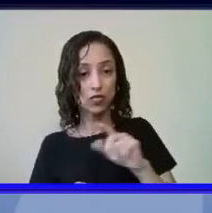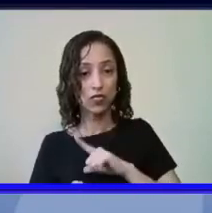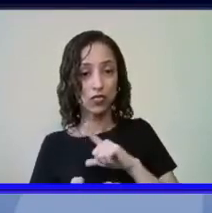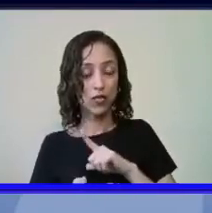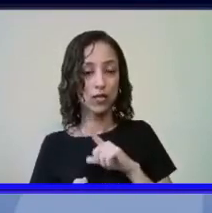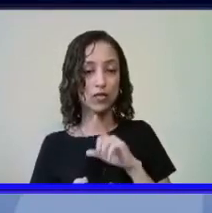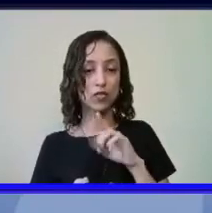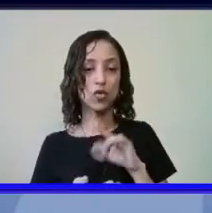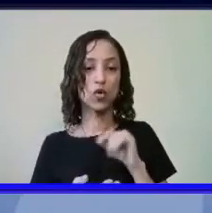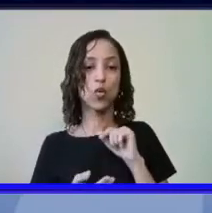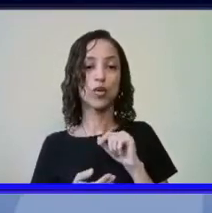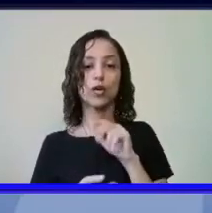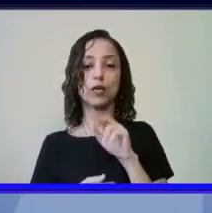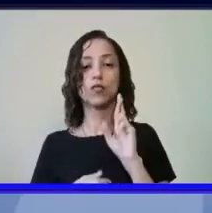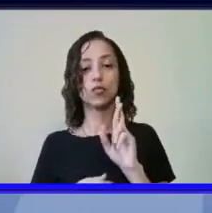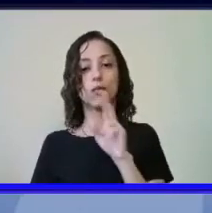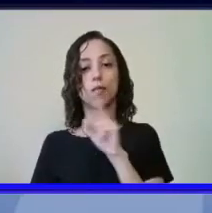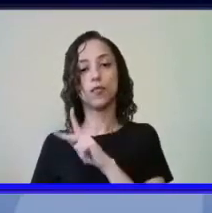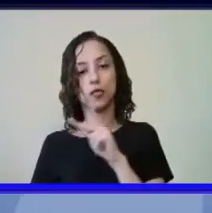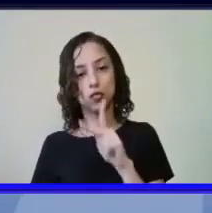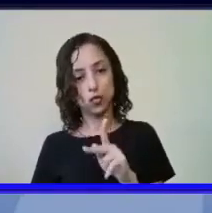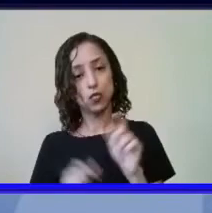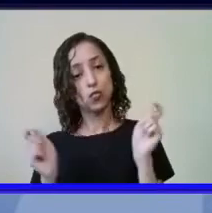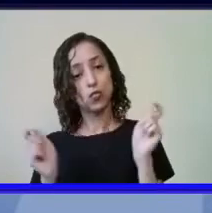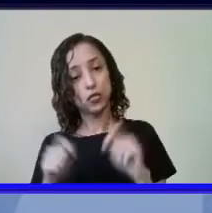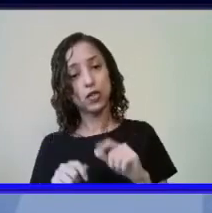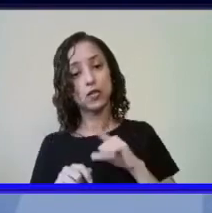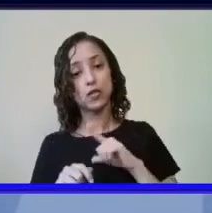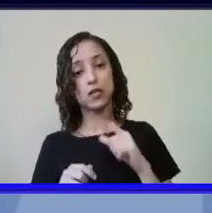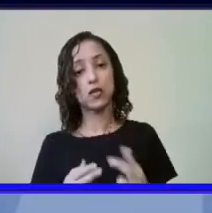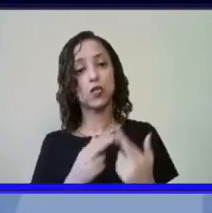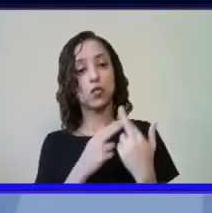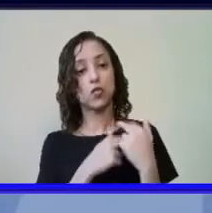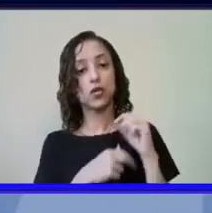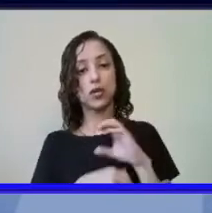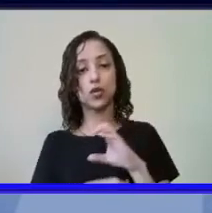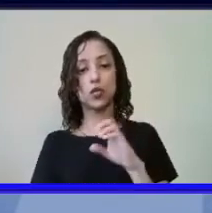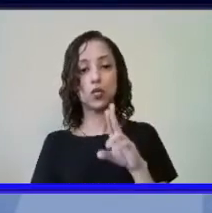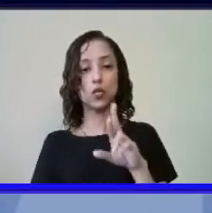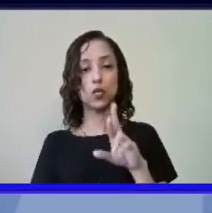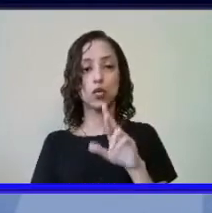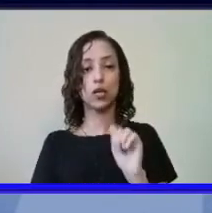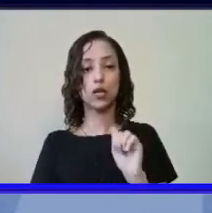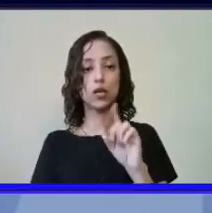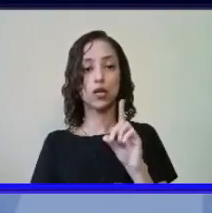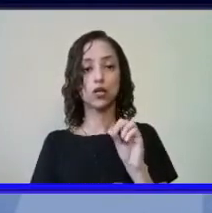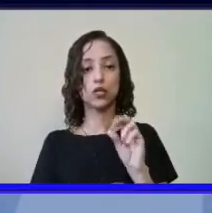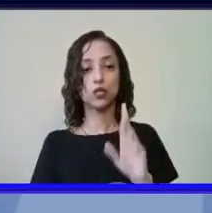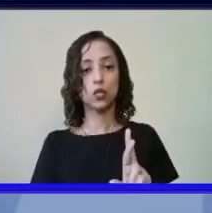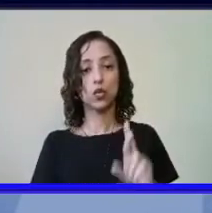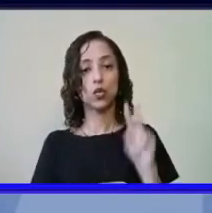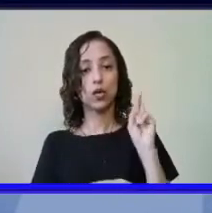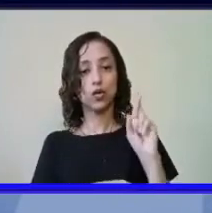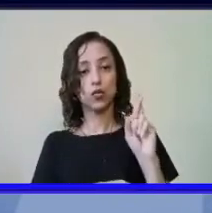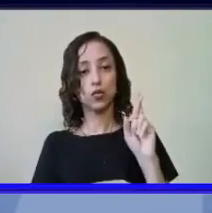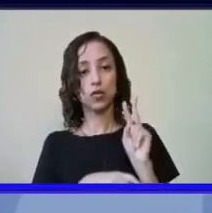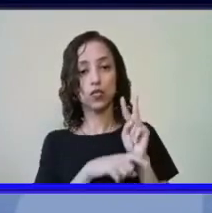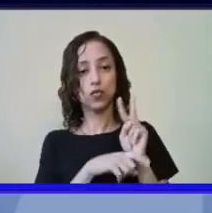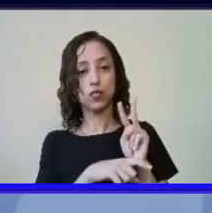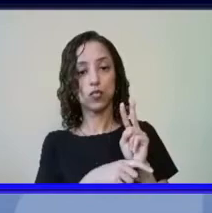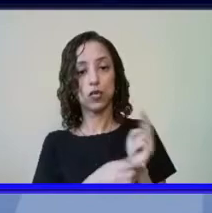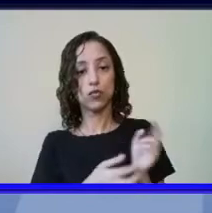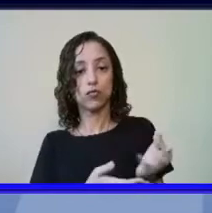do cargo de professor tivesse também o cargo de curador então aí as pessoas fazeriam a